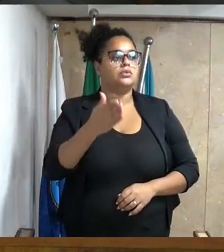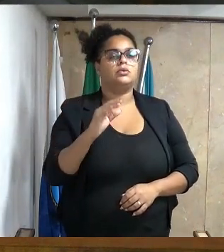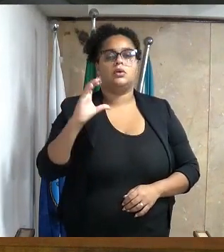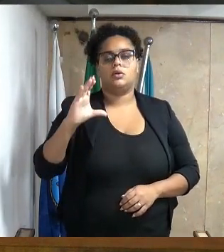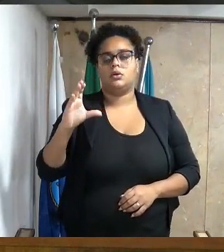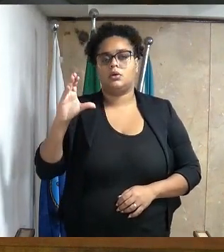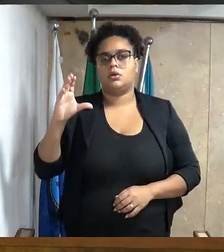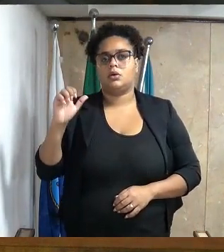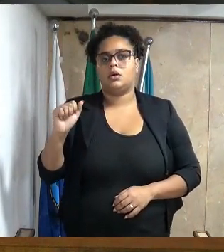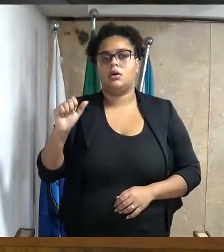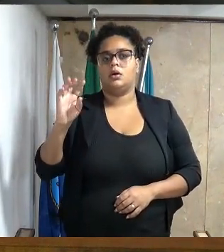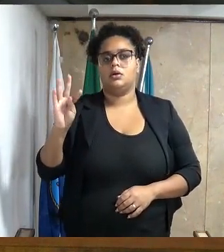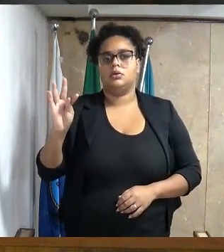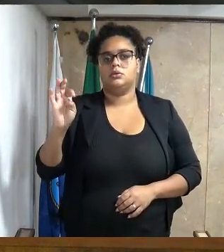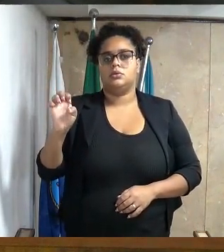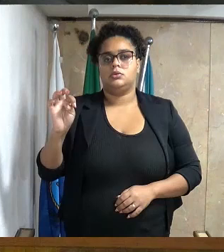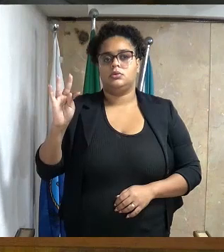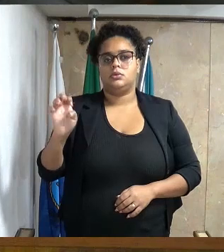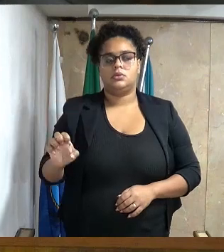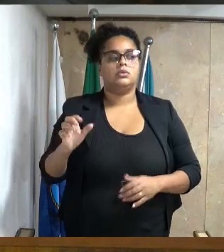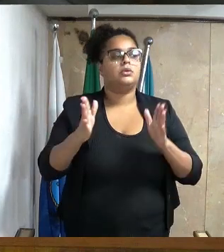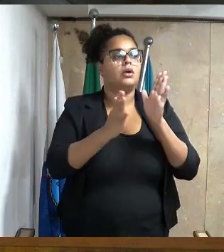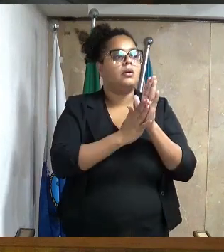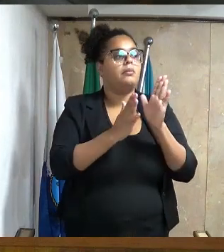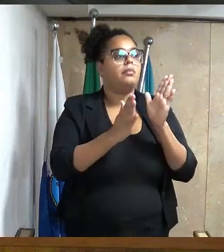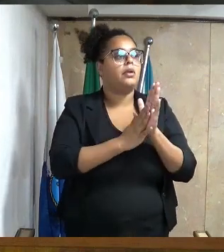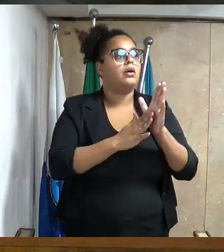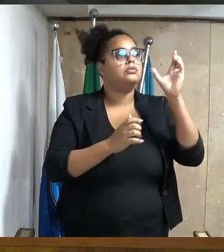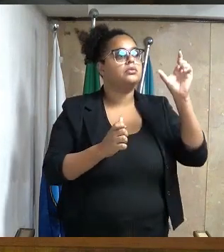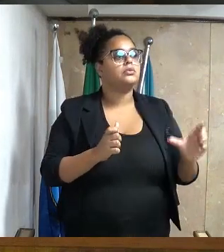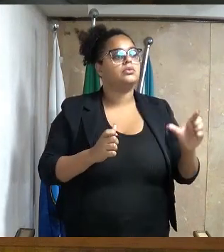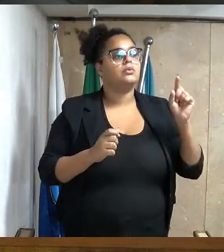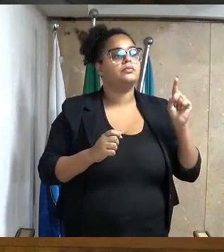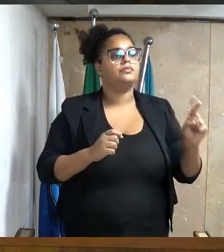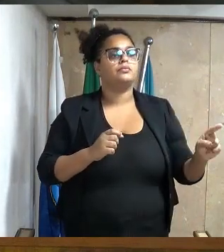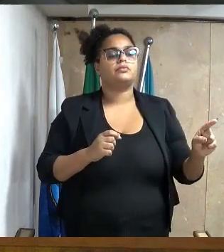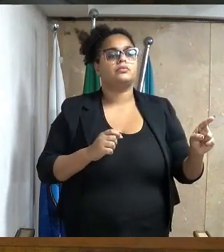Catite, consignando moção de aplausos, justíssimo senhor